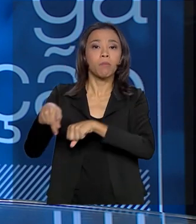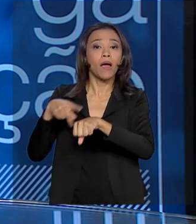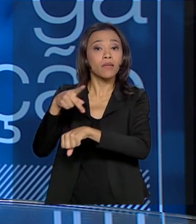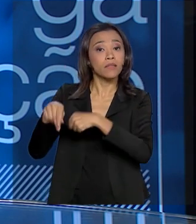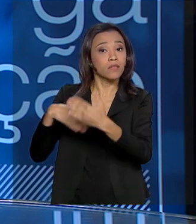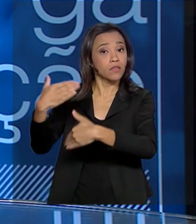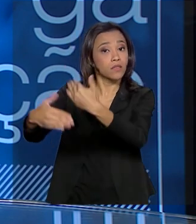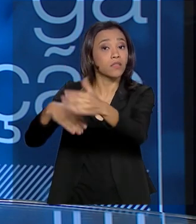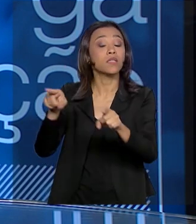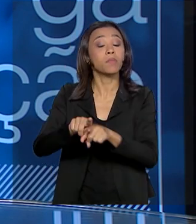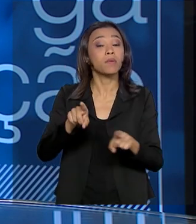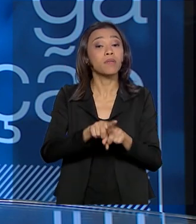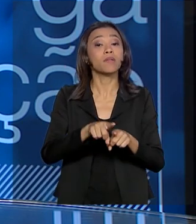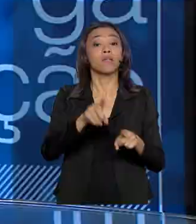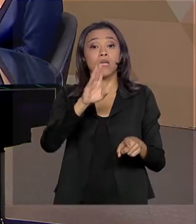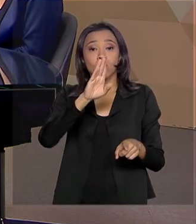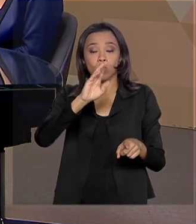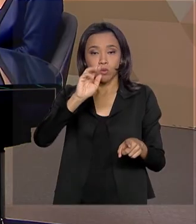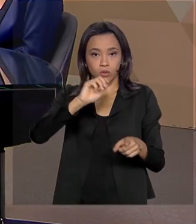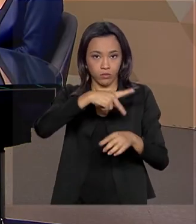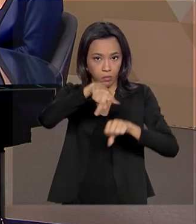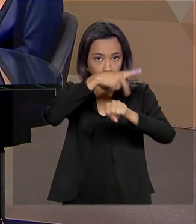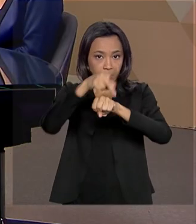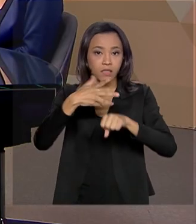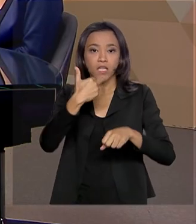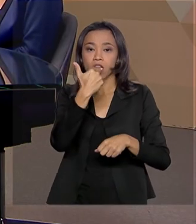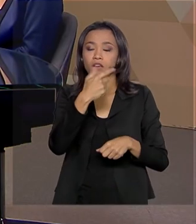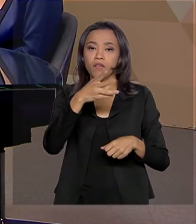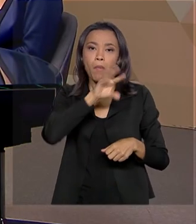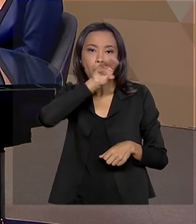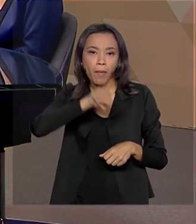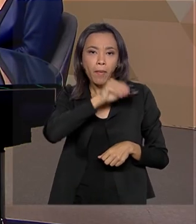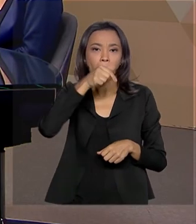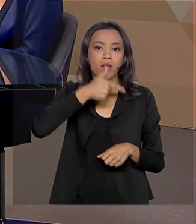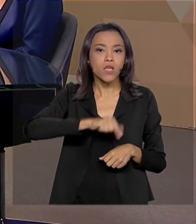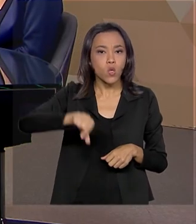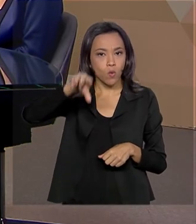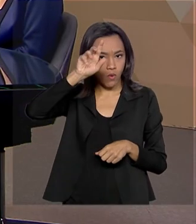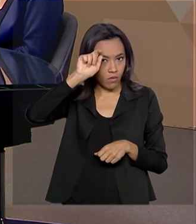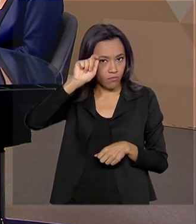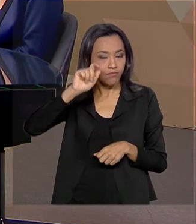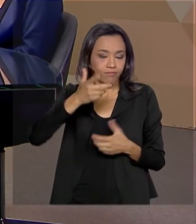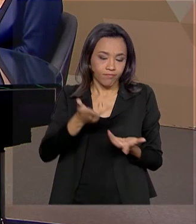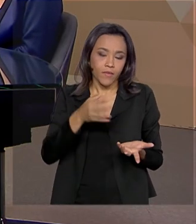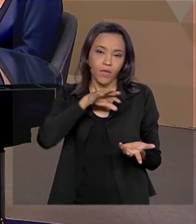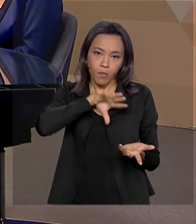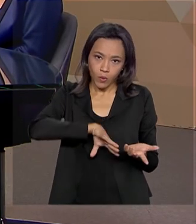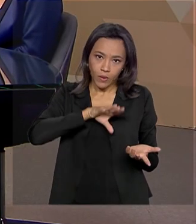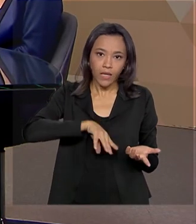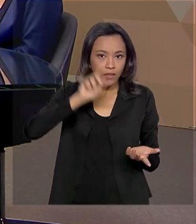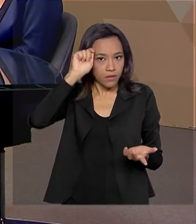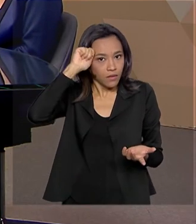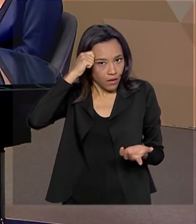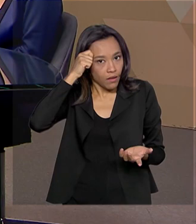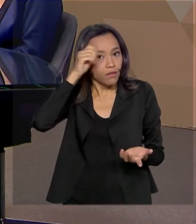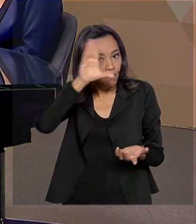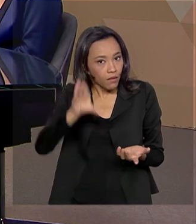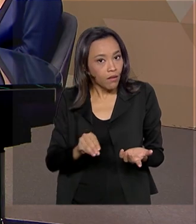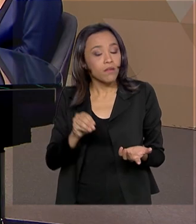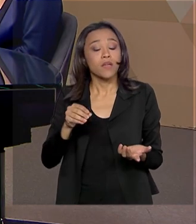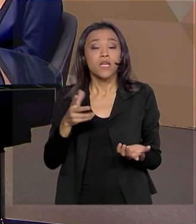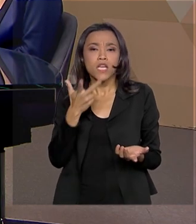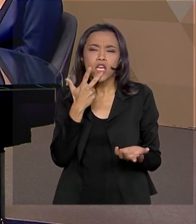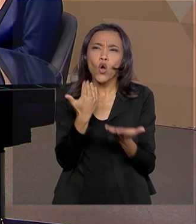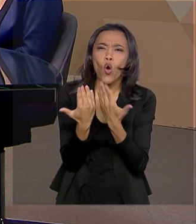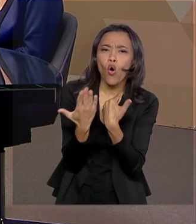africanos de língua portuguesa também, promovendo a constante troca de experiências, falando um pouquinho para esses